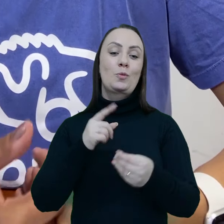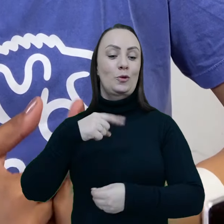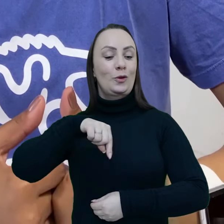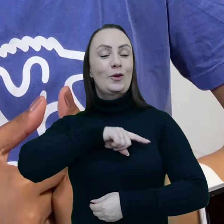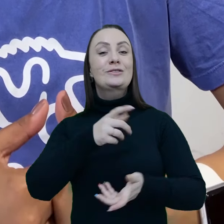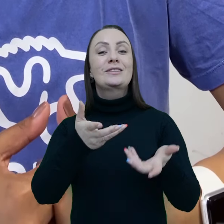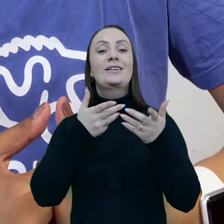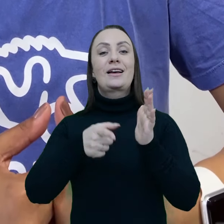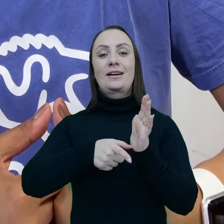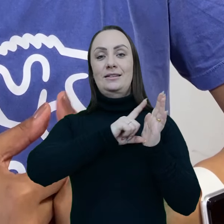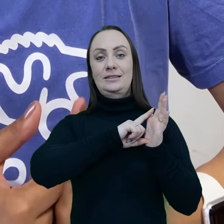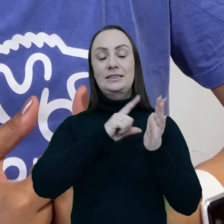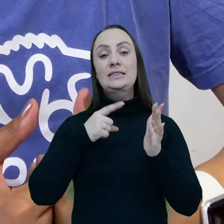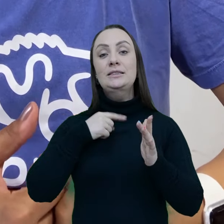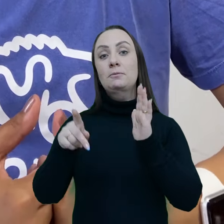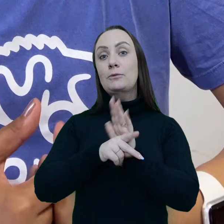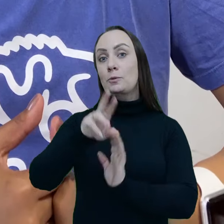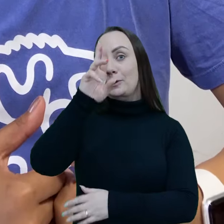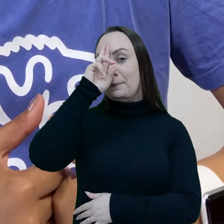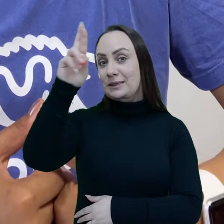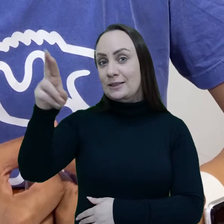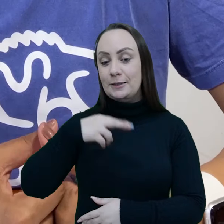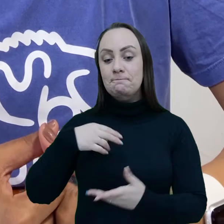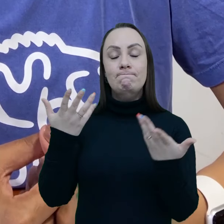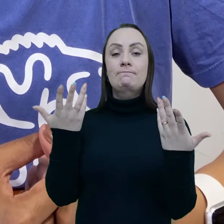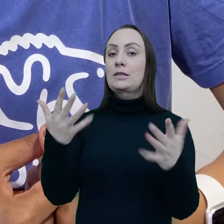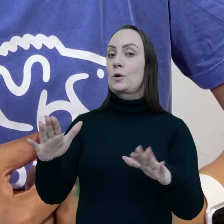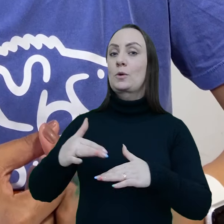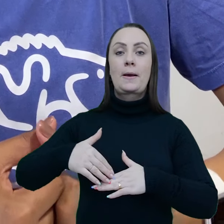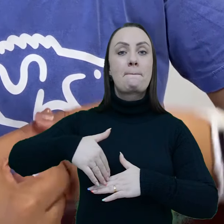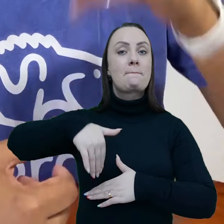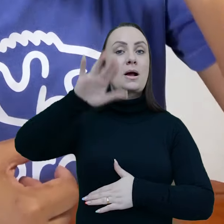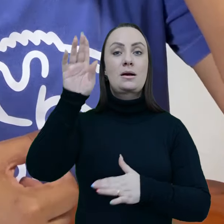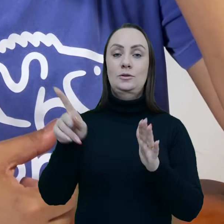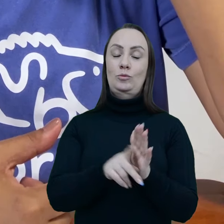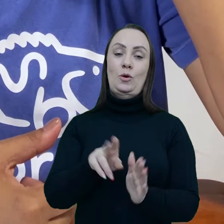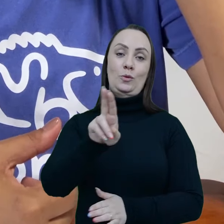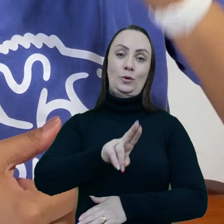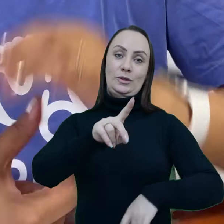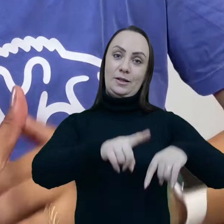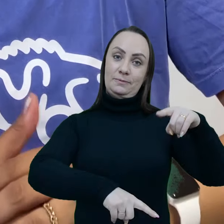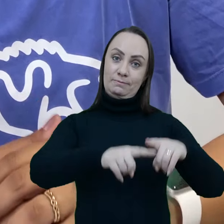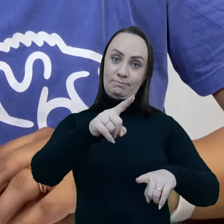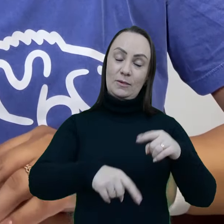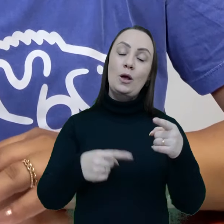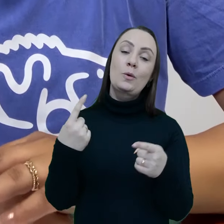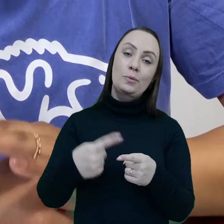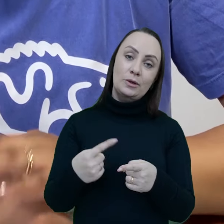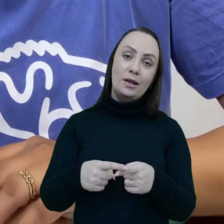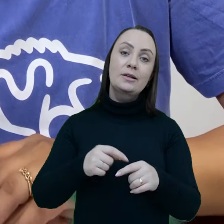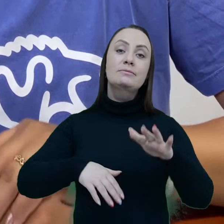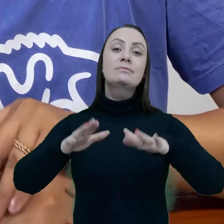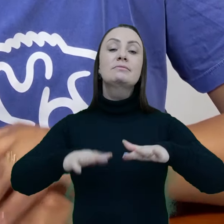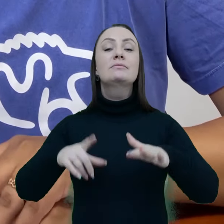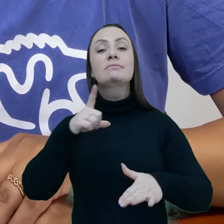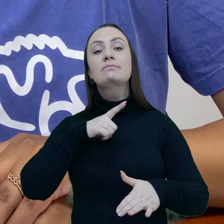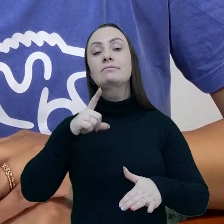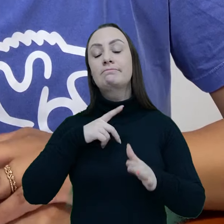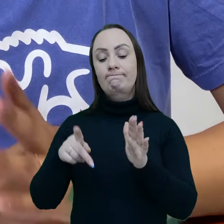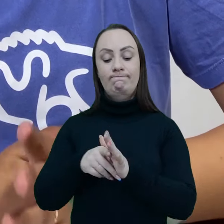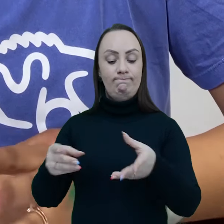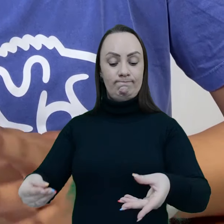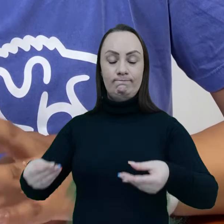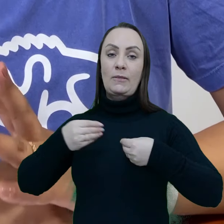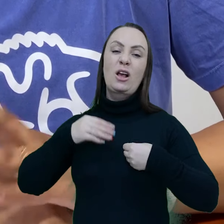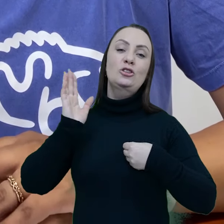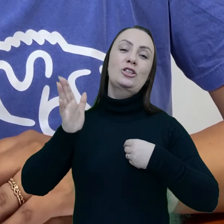esses impactos, ela não tem sido da forma que a gente esperava. Muitos empresários se tornaram aversos a essa prática, ao uso desses dispositivos,